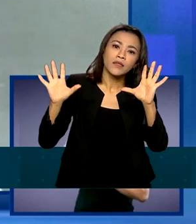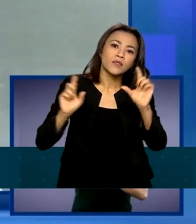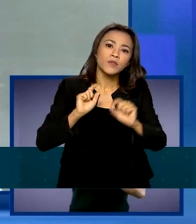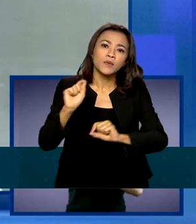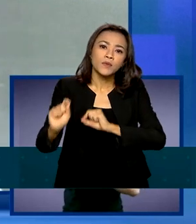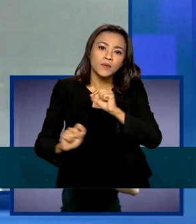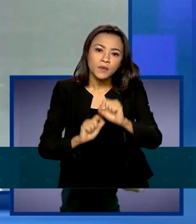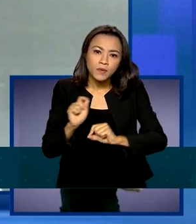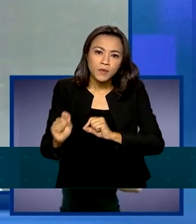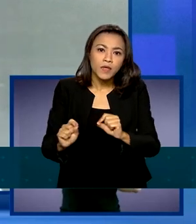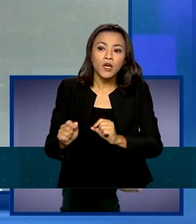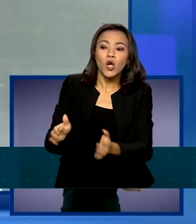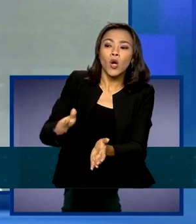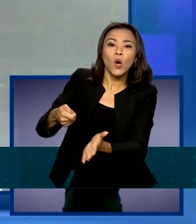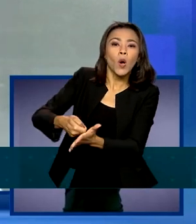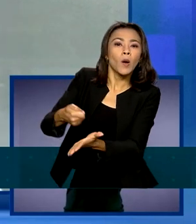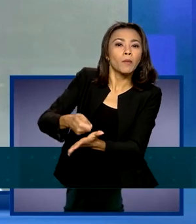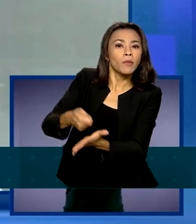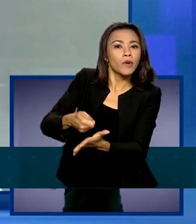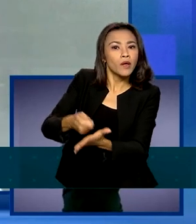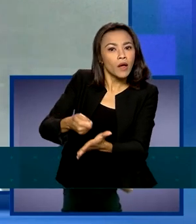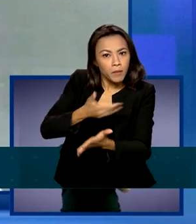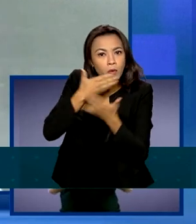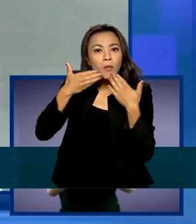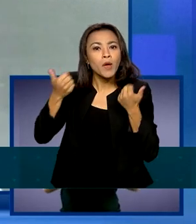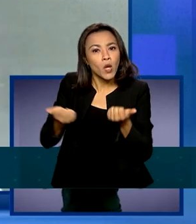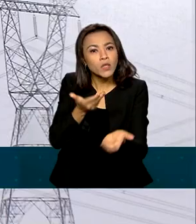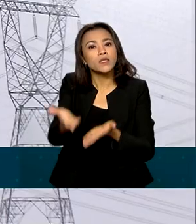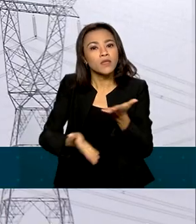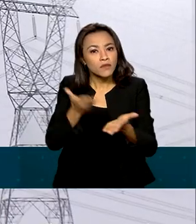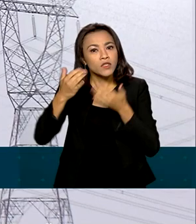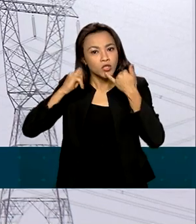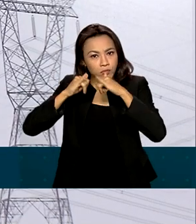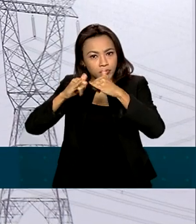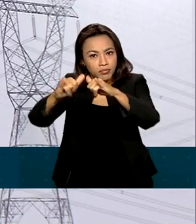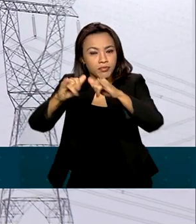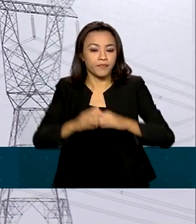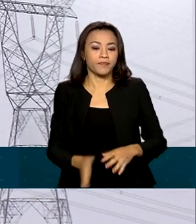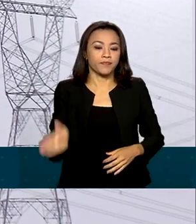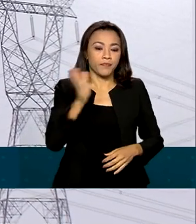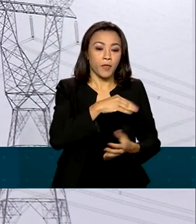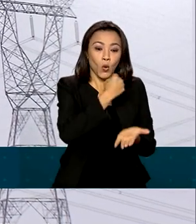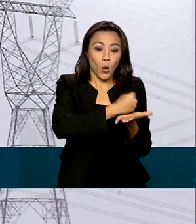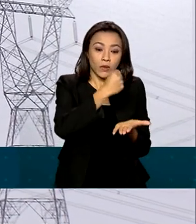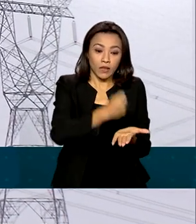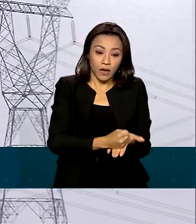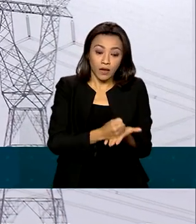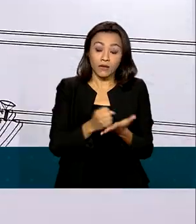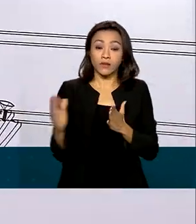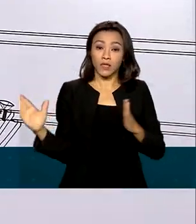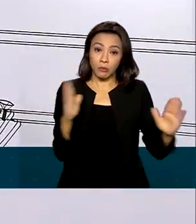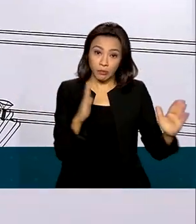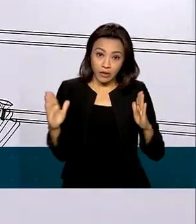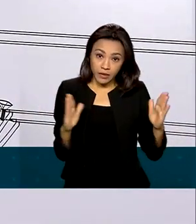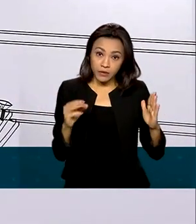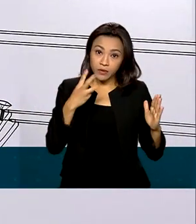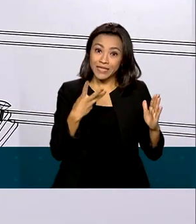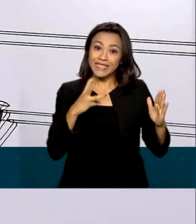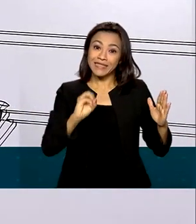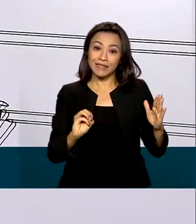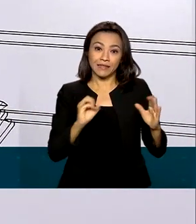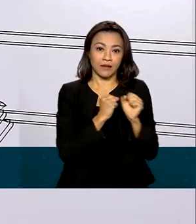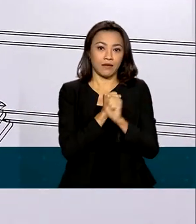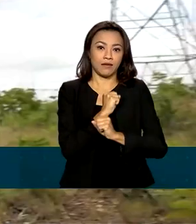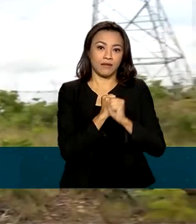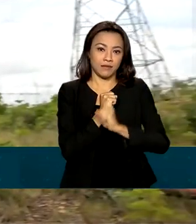população tem de cobrar pelos serviços que o Estado e o governo devem. O contrato de concessão terá prazo de vigência de 30 anos.